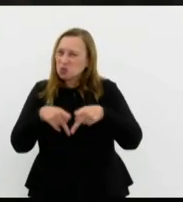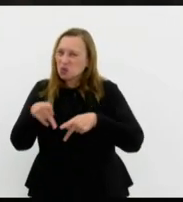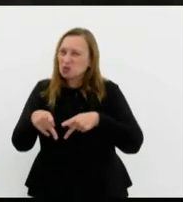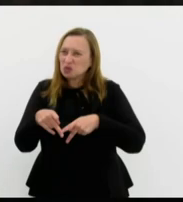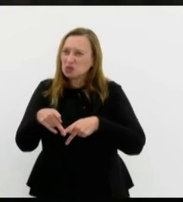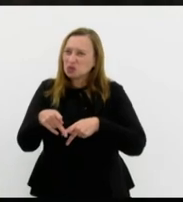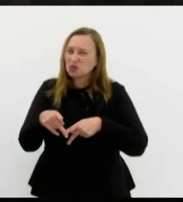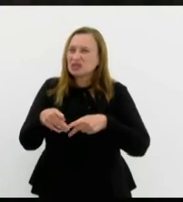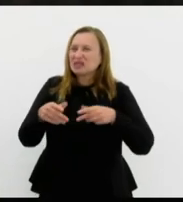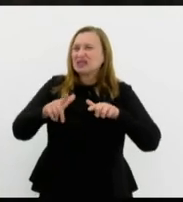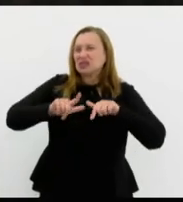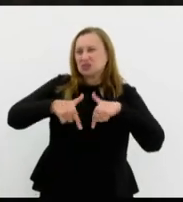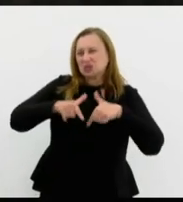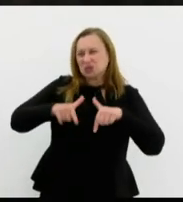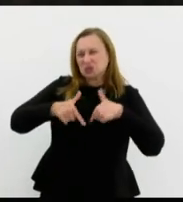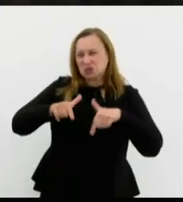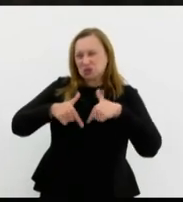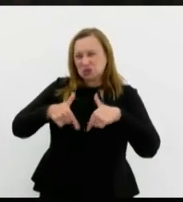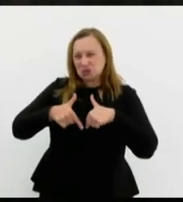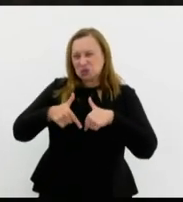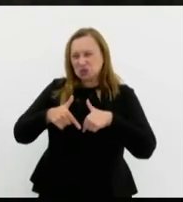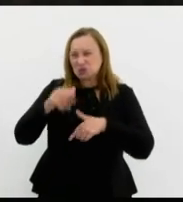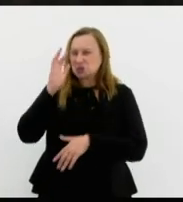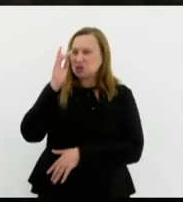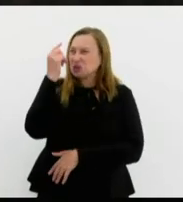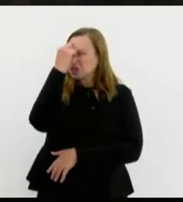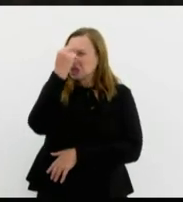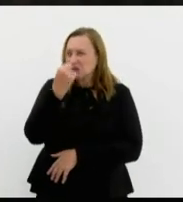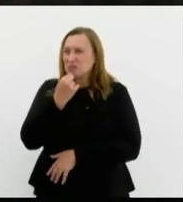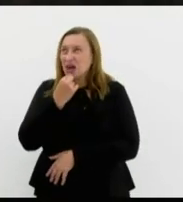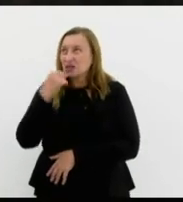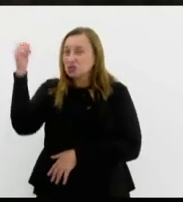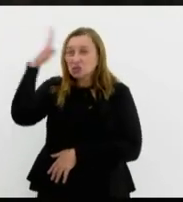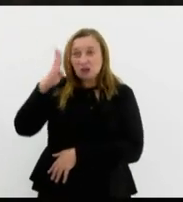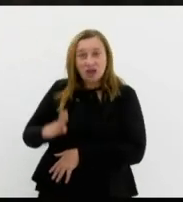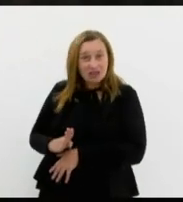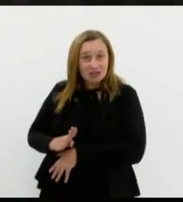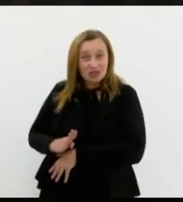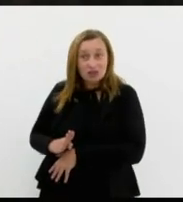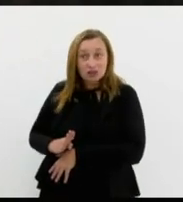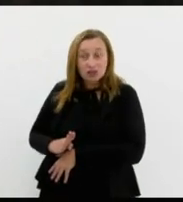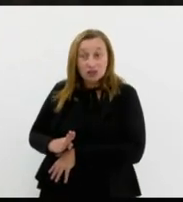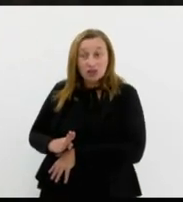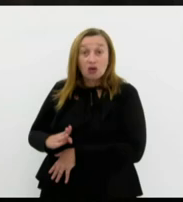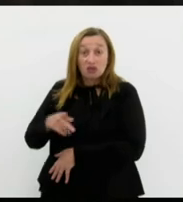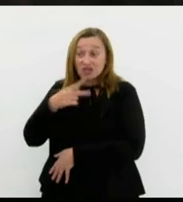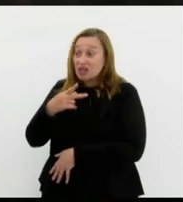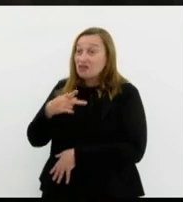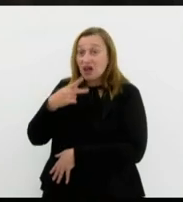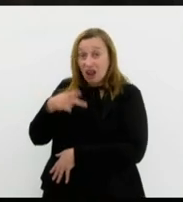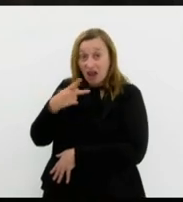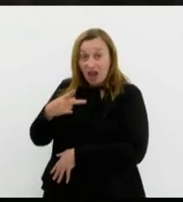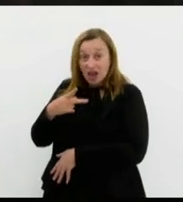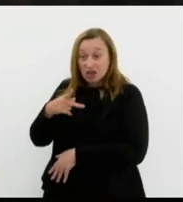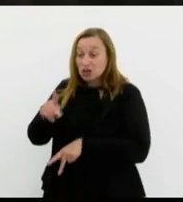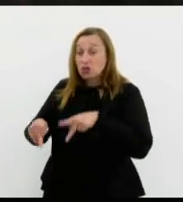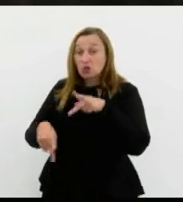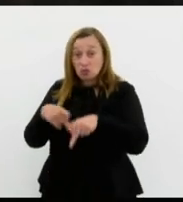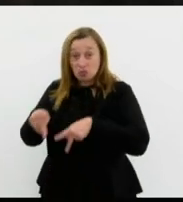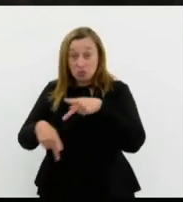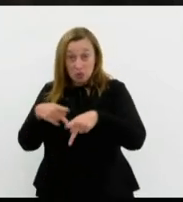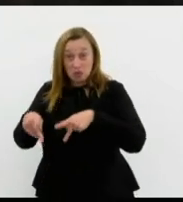uma péssima imagem do Brasil porque não existe nenhuma ofensa maior do que você chamar um judeu de nazista não existe